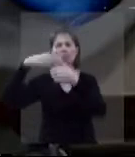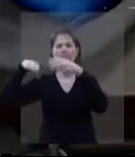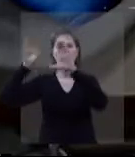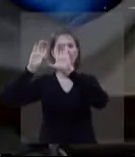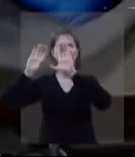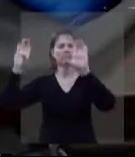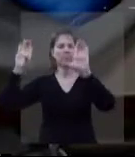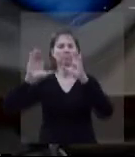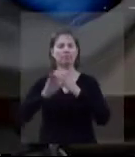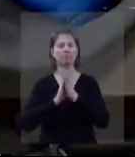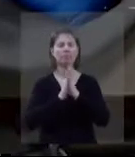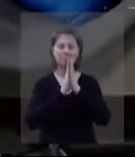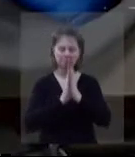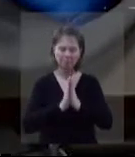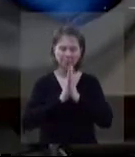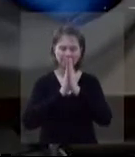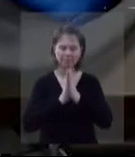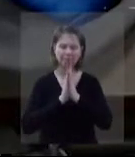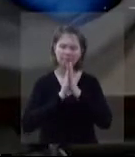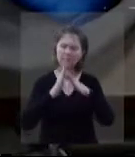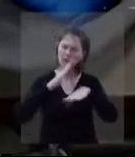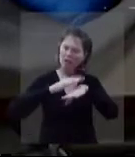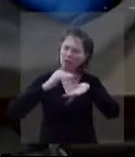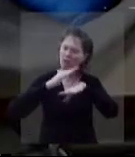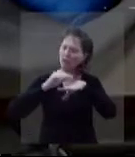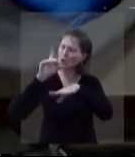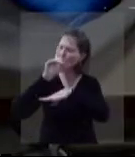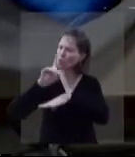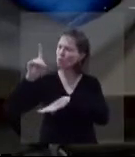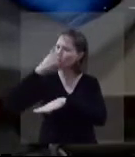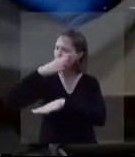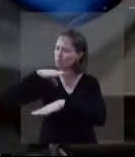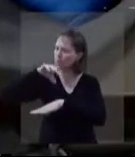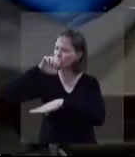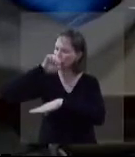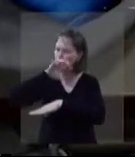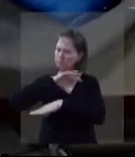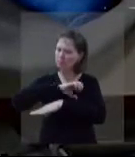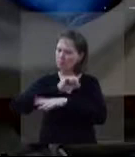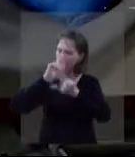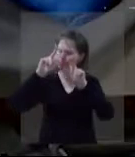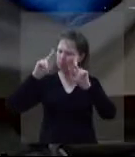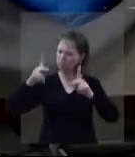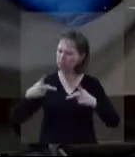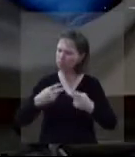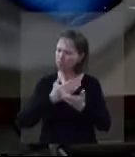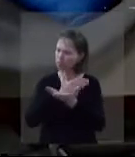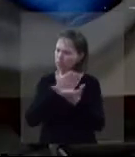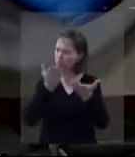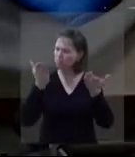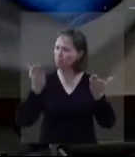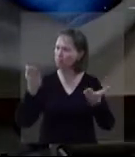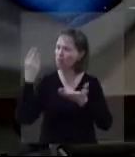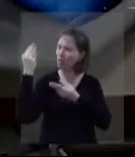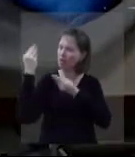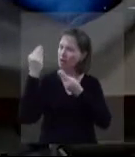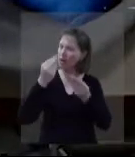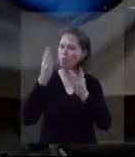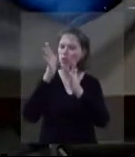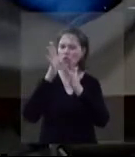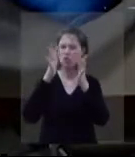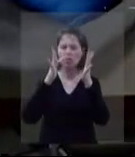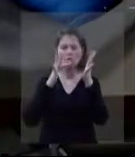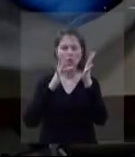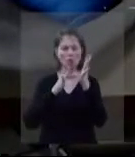céu. Oração Querido Deus e Pai, que amas a toda a humanidade a ponto de dar o Teu único